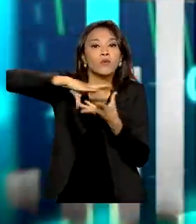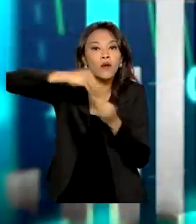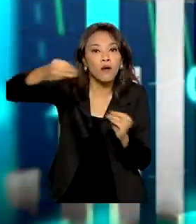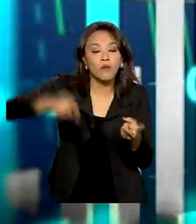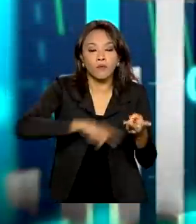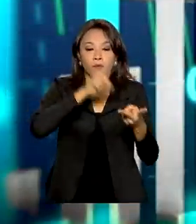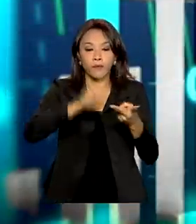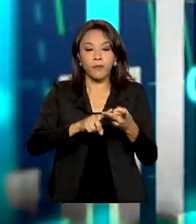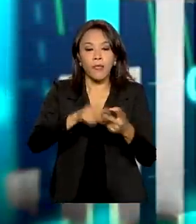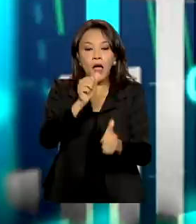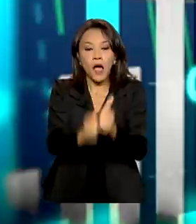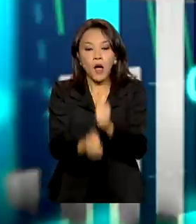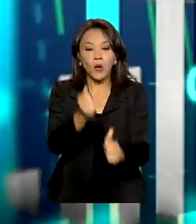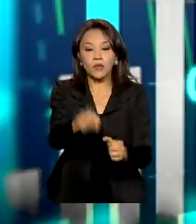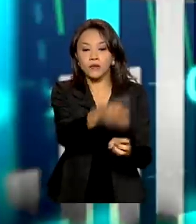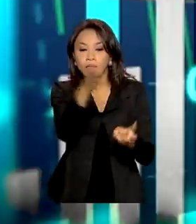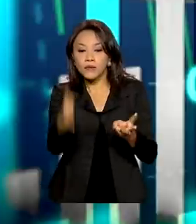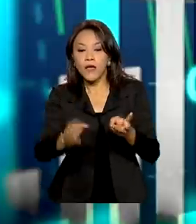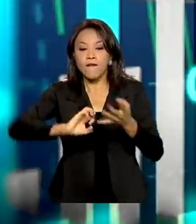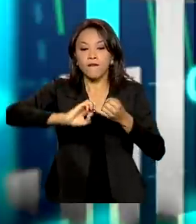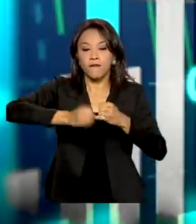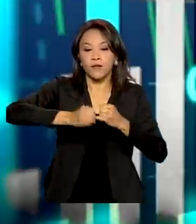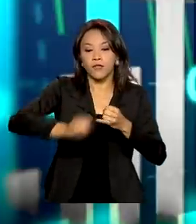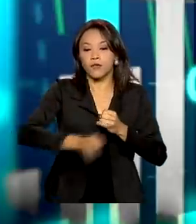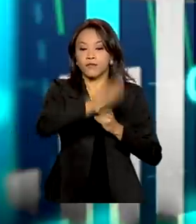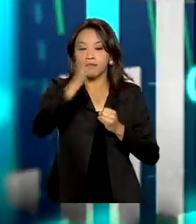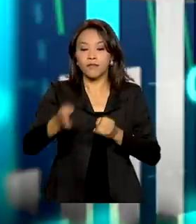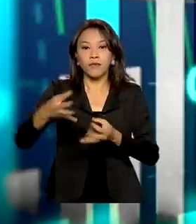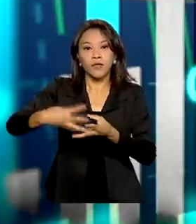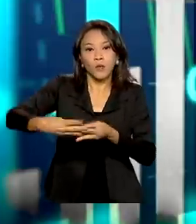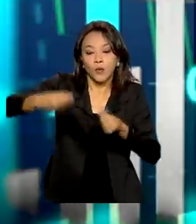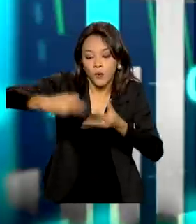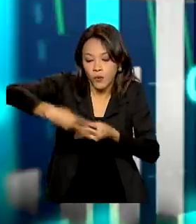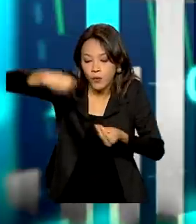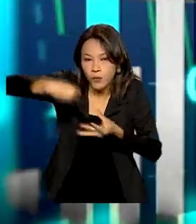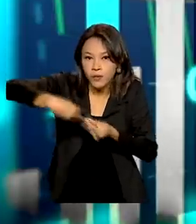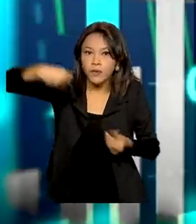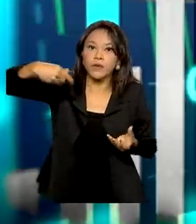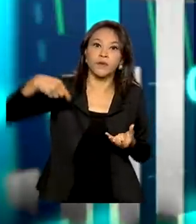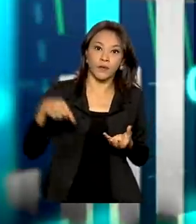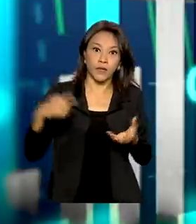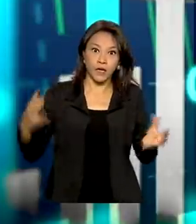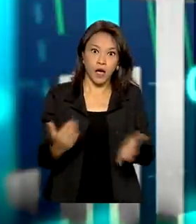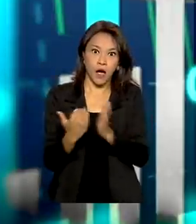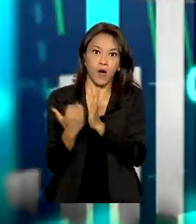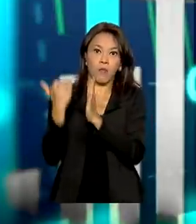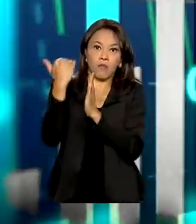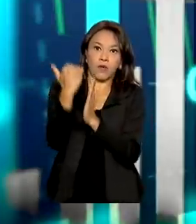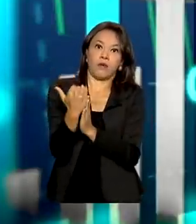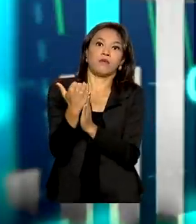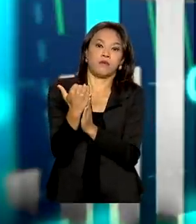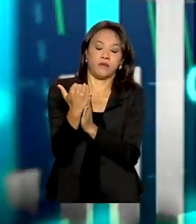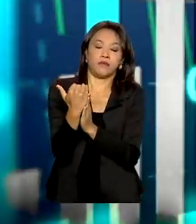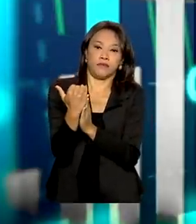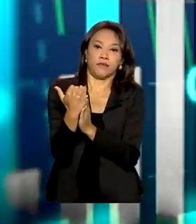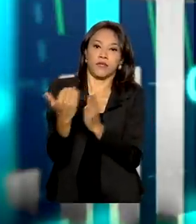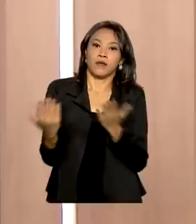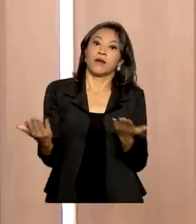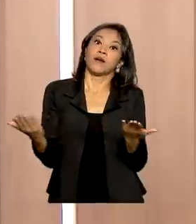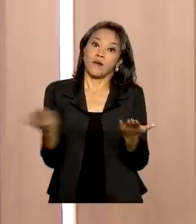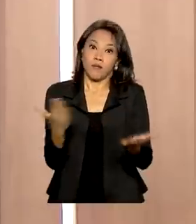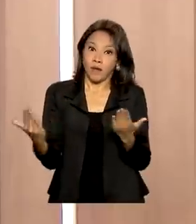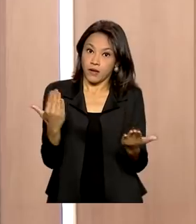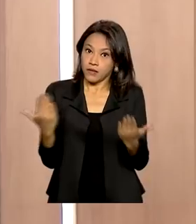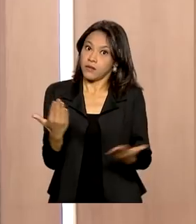do arroz, do feijão e também do trigo. Todos eles com aumento em relação à safra anterior.